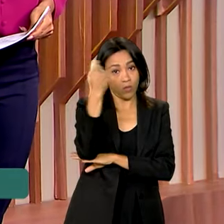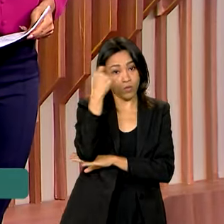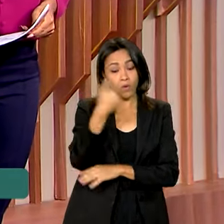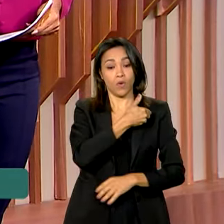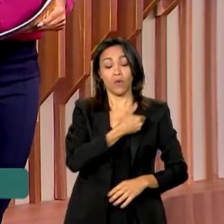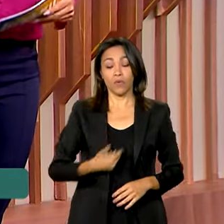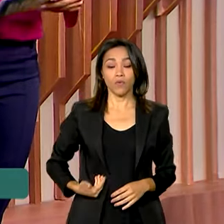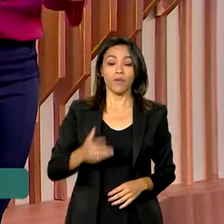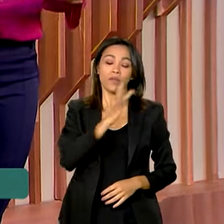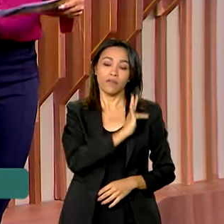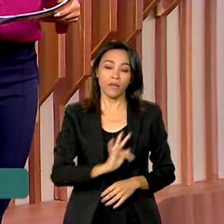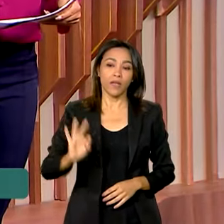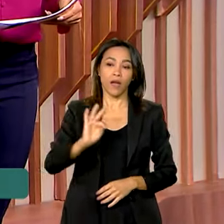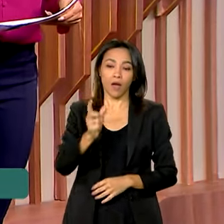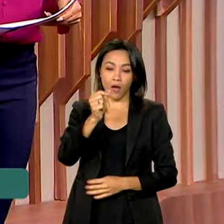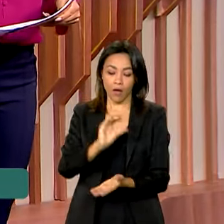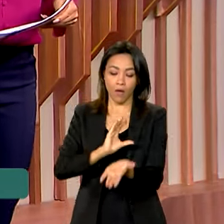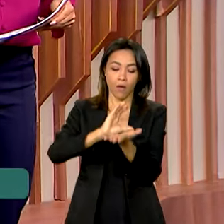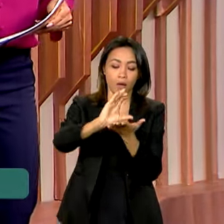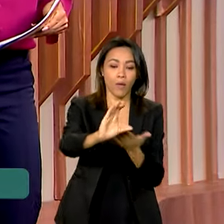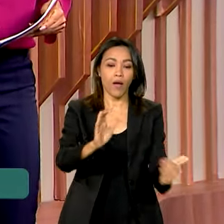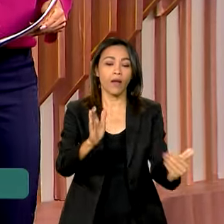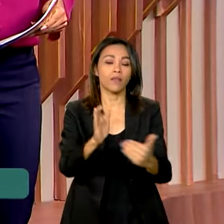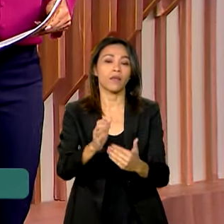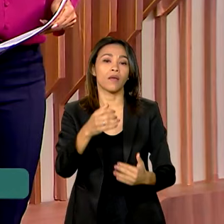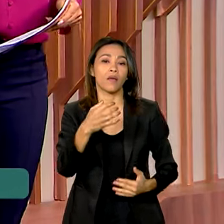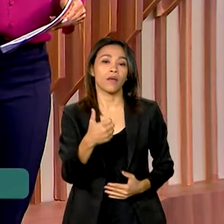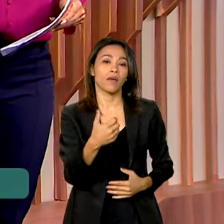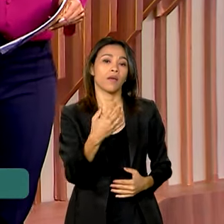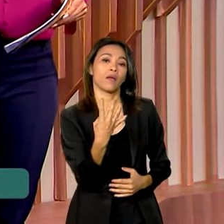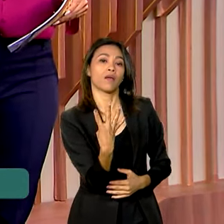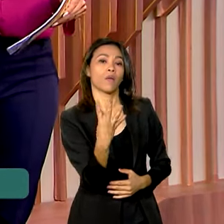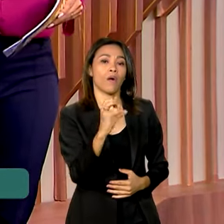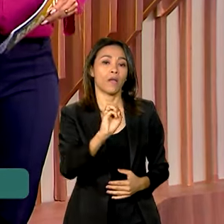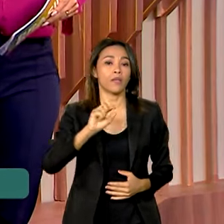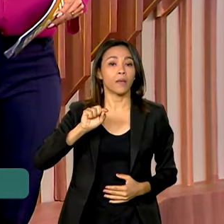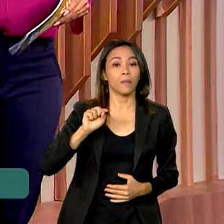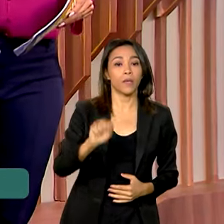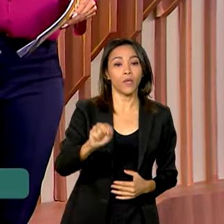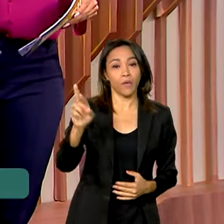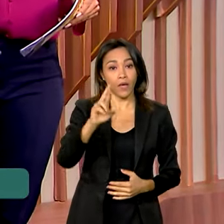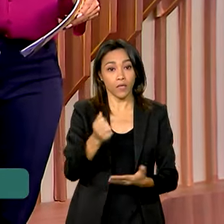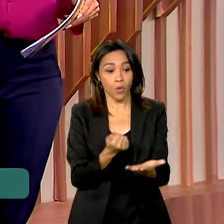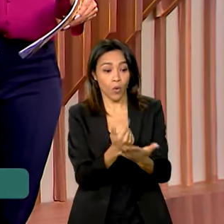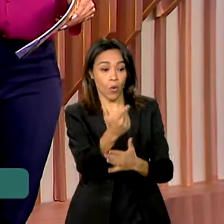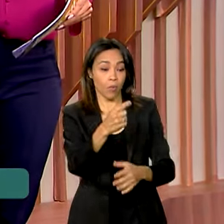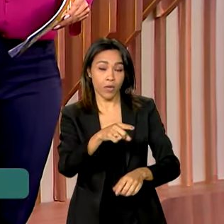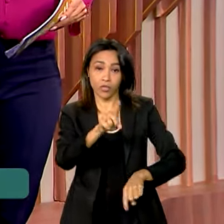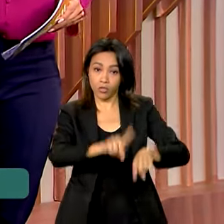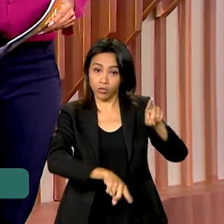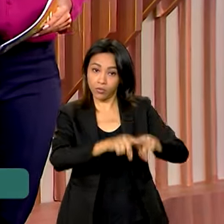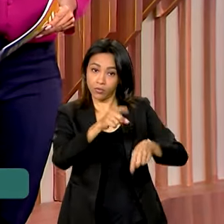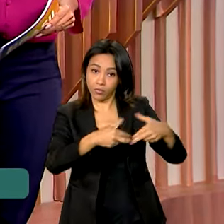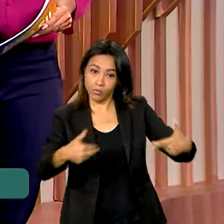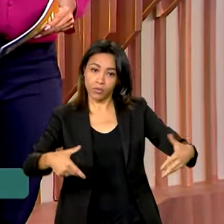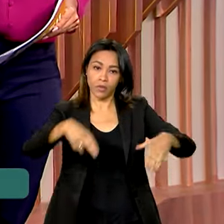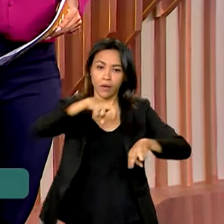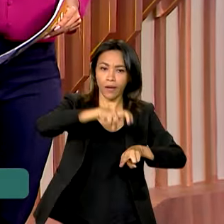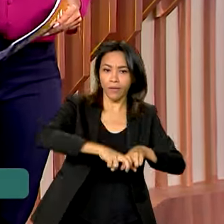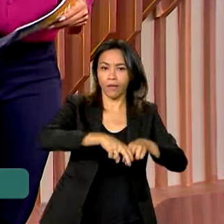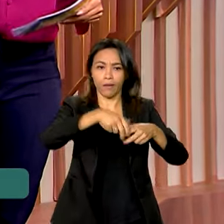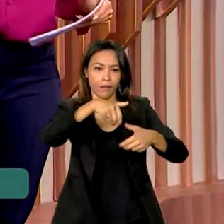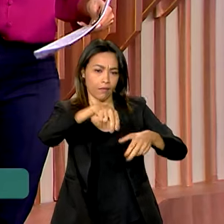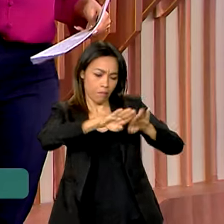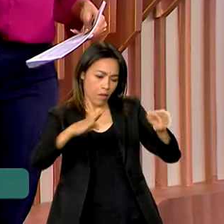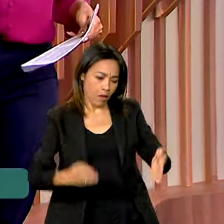financiar até 40 mil reais a entrada da compra de novos imóveis na faixa 3 do Minha Casa Minha